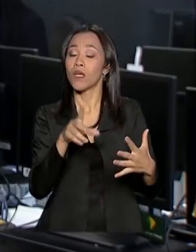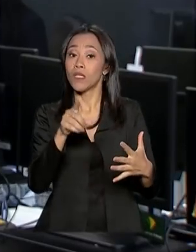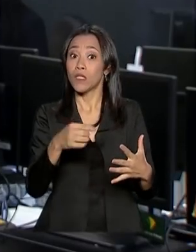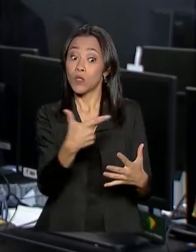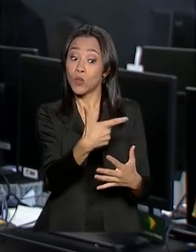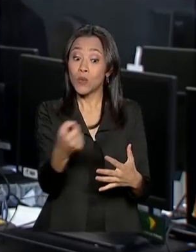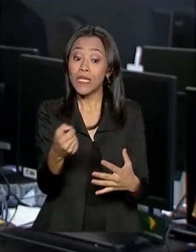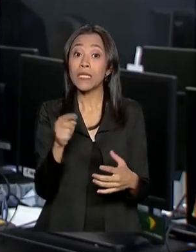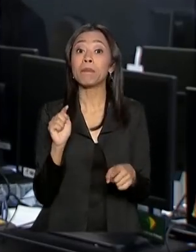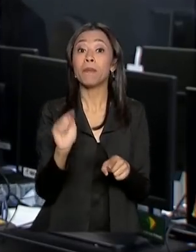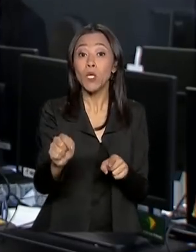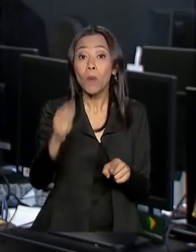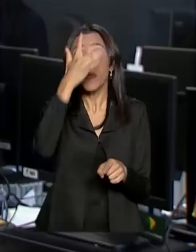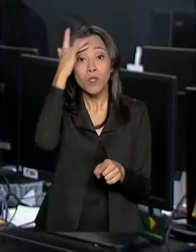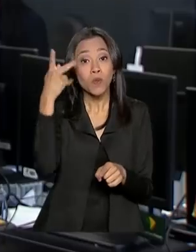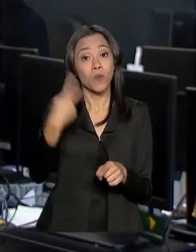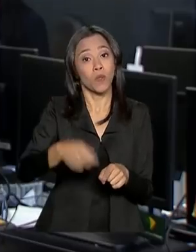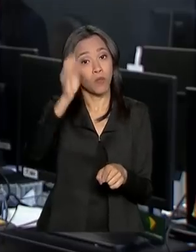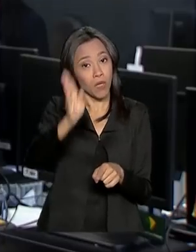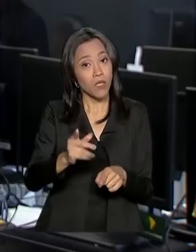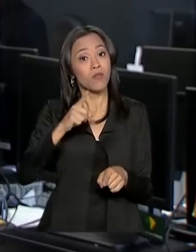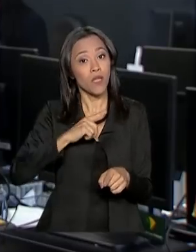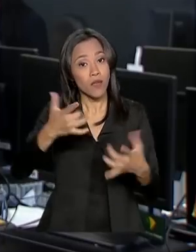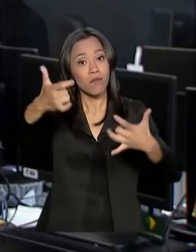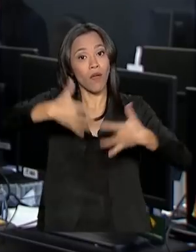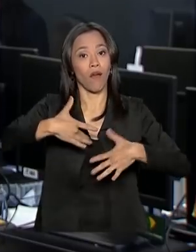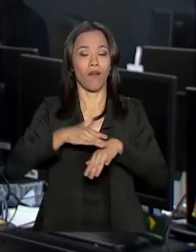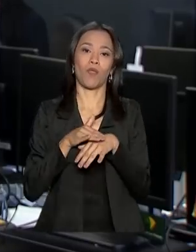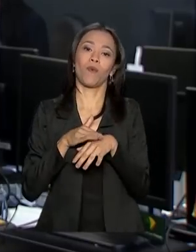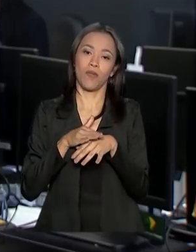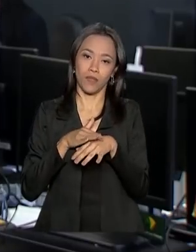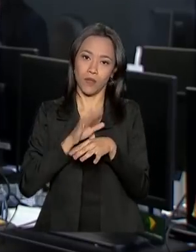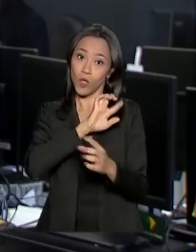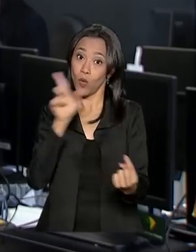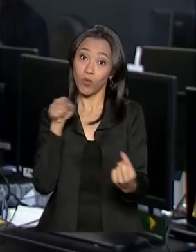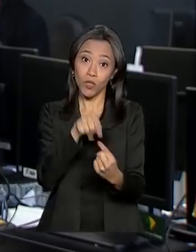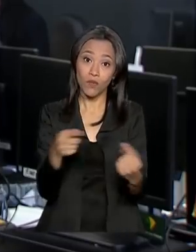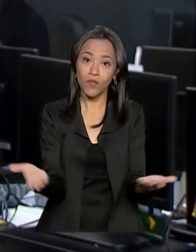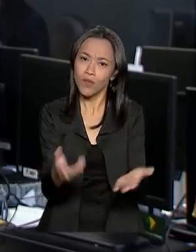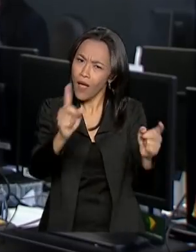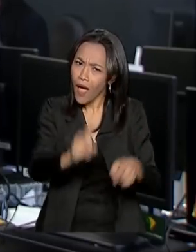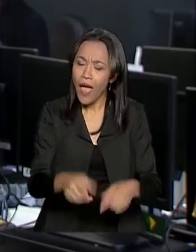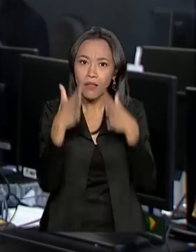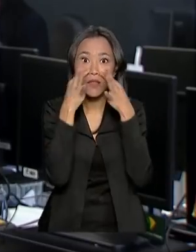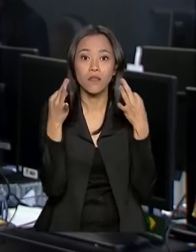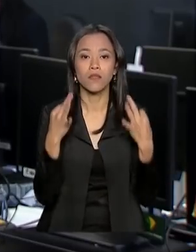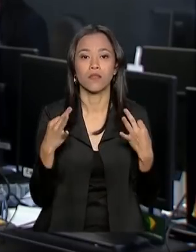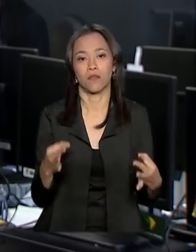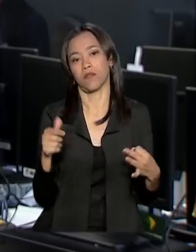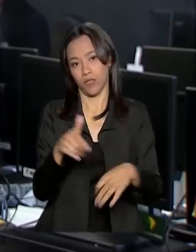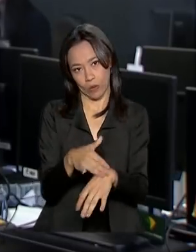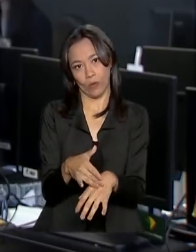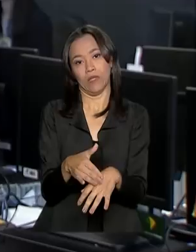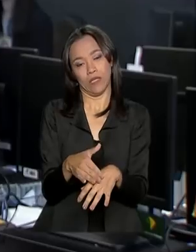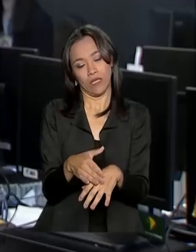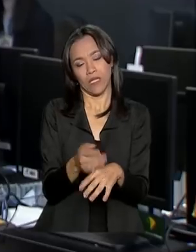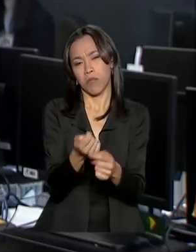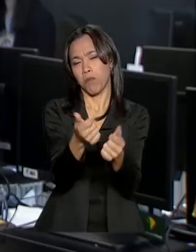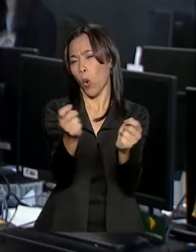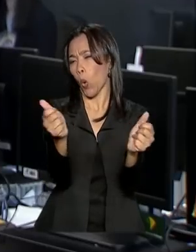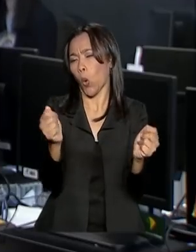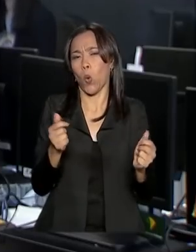são portadoras de lúpus no Brasil. E o dia de hoje tem como objetivo chamar a atenção para essa doença, que ainda é pouco